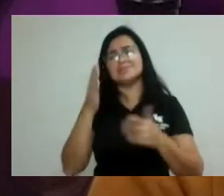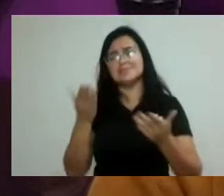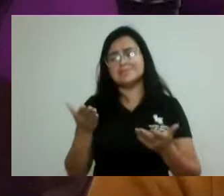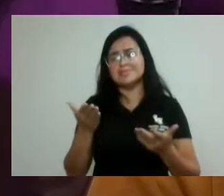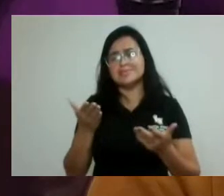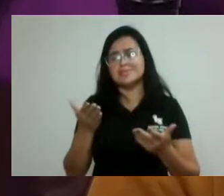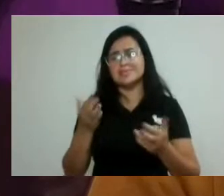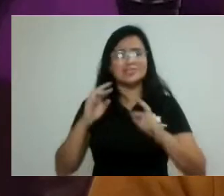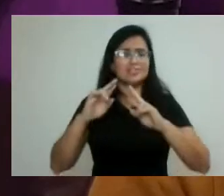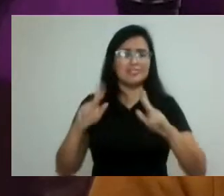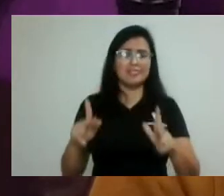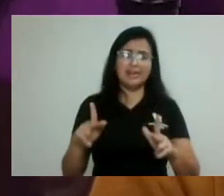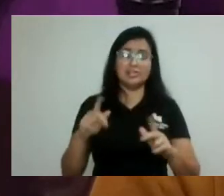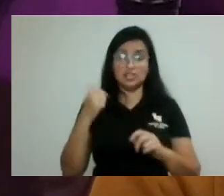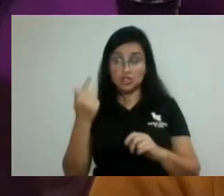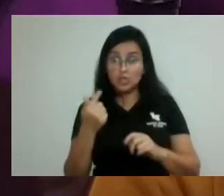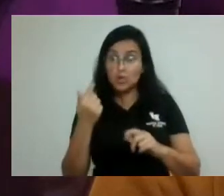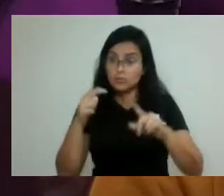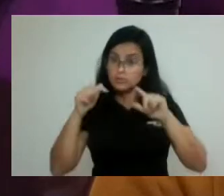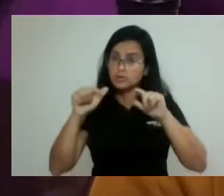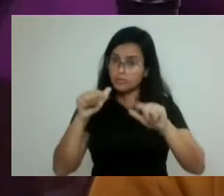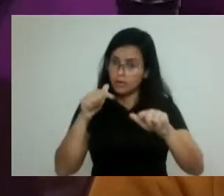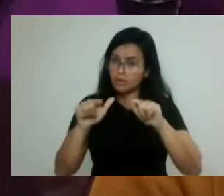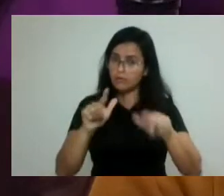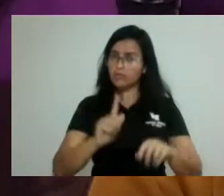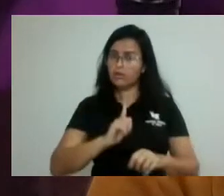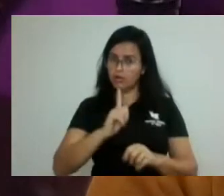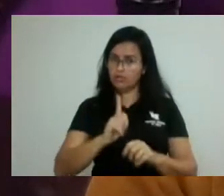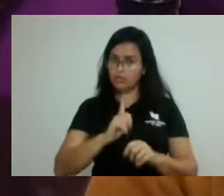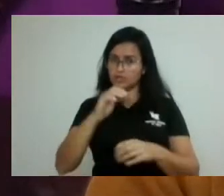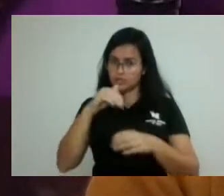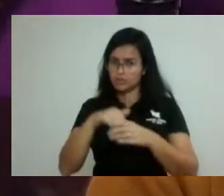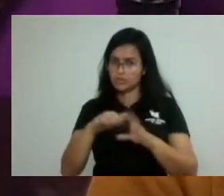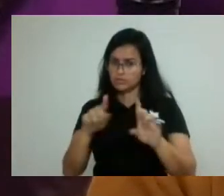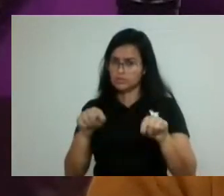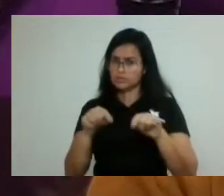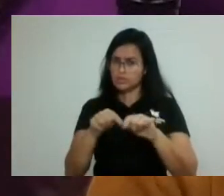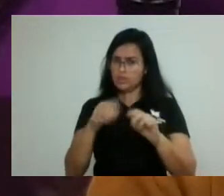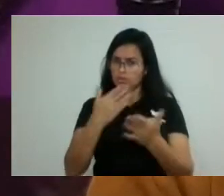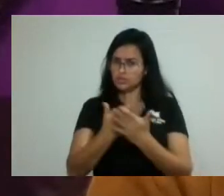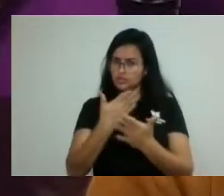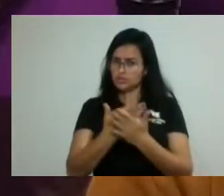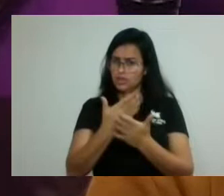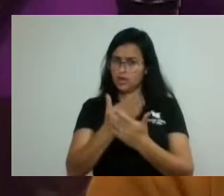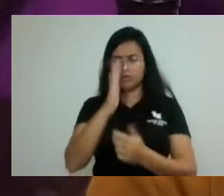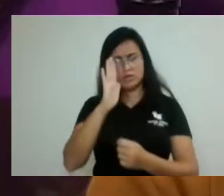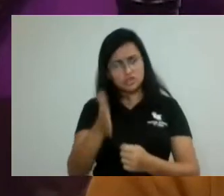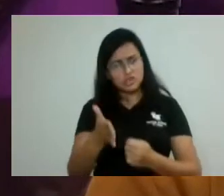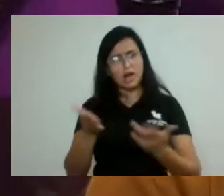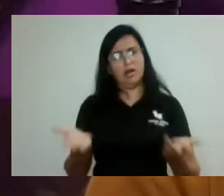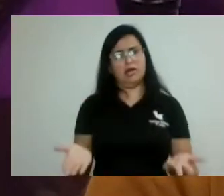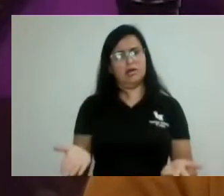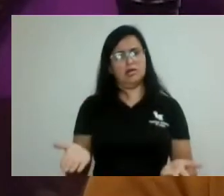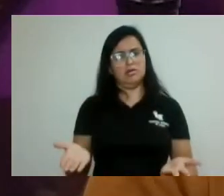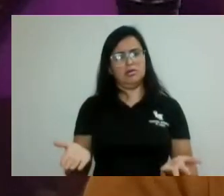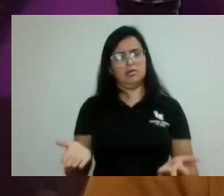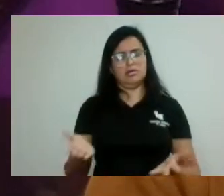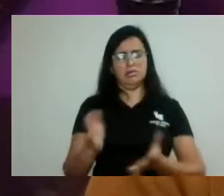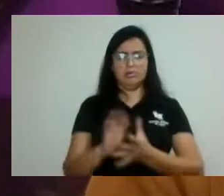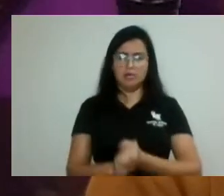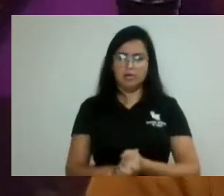gente sempre faz. Então, assim, eu acho que é um projeto que vem mesmo.